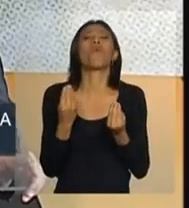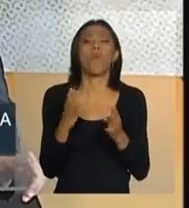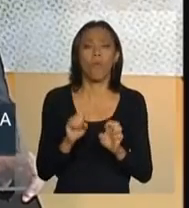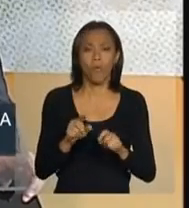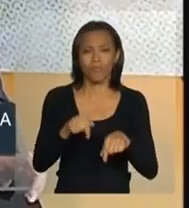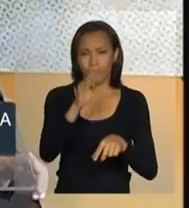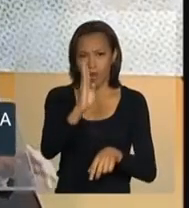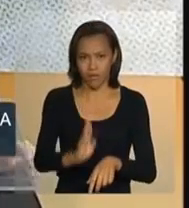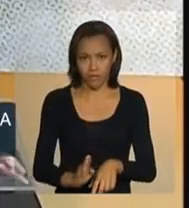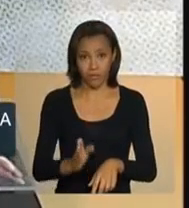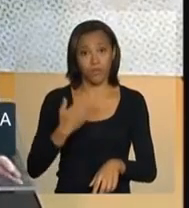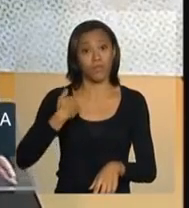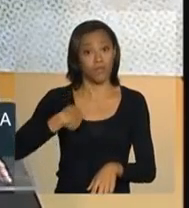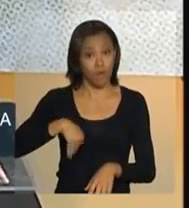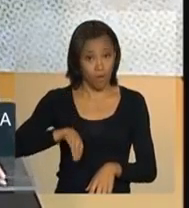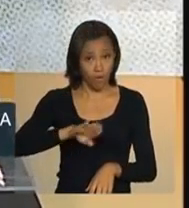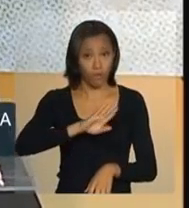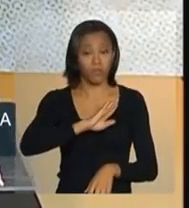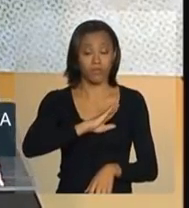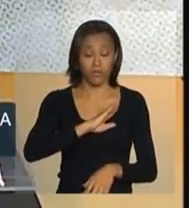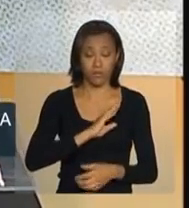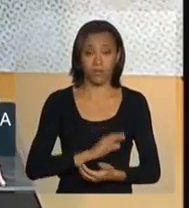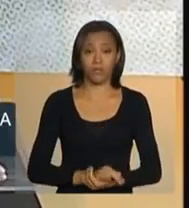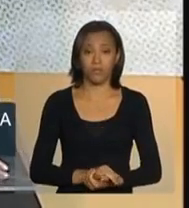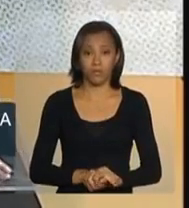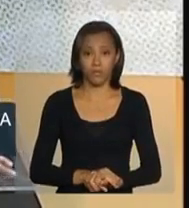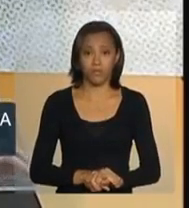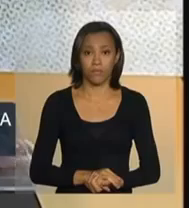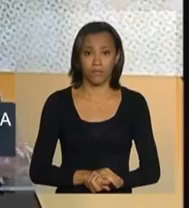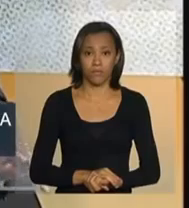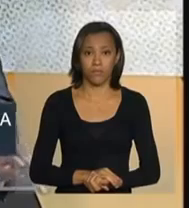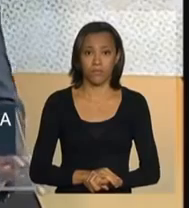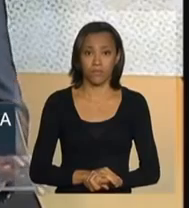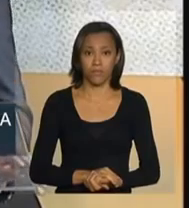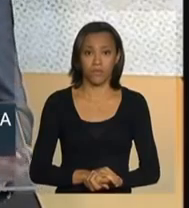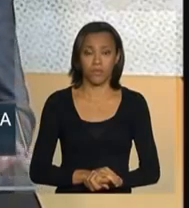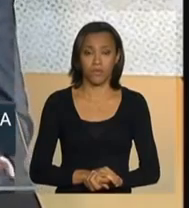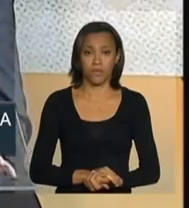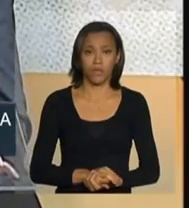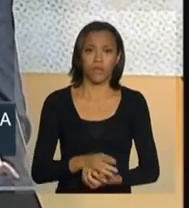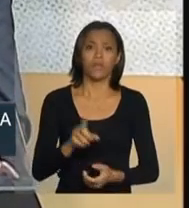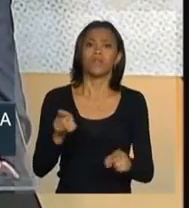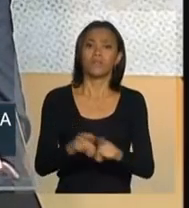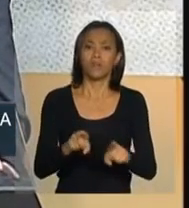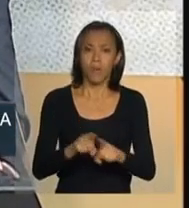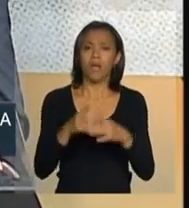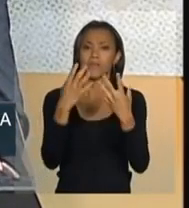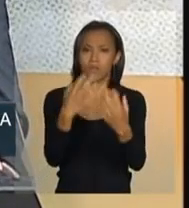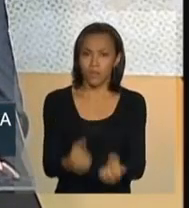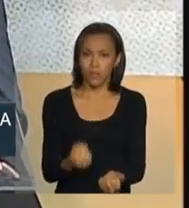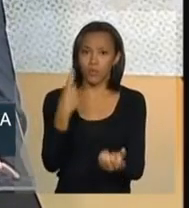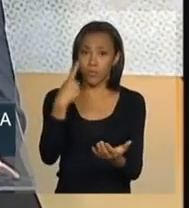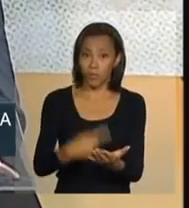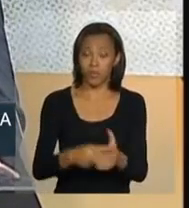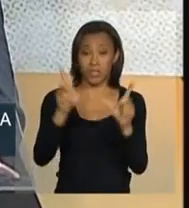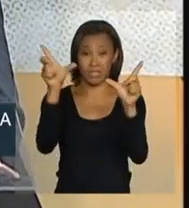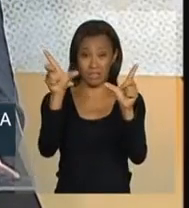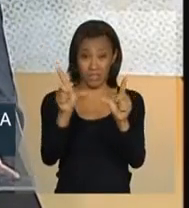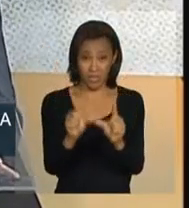Somos signatários, sim, da década pela redução de acidentes na ONU,